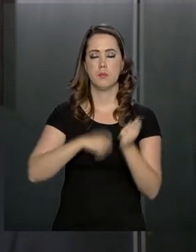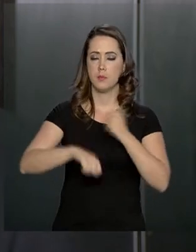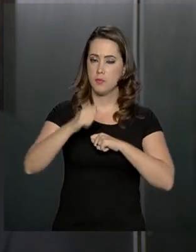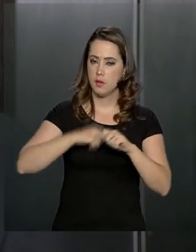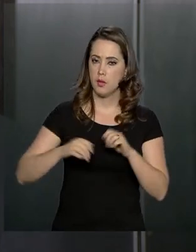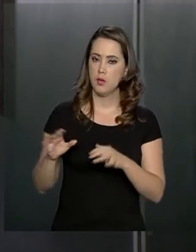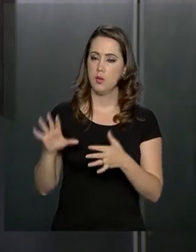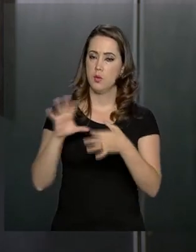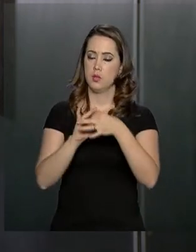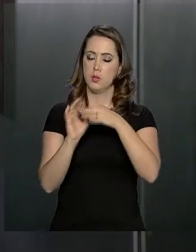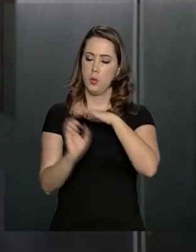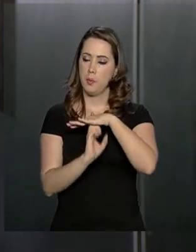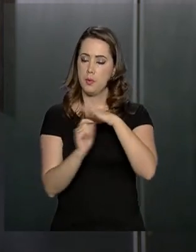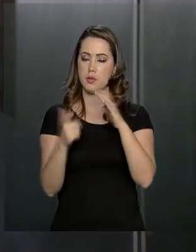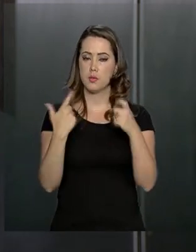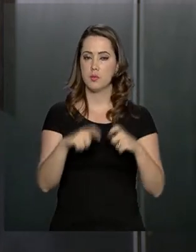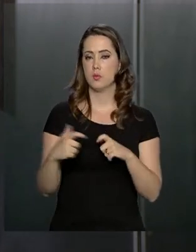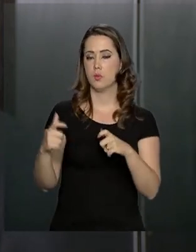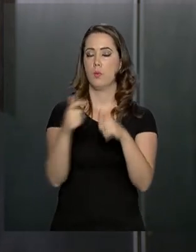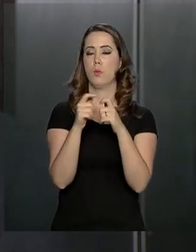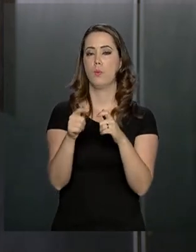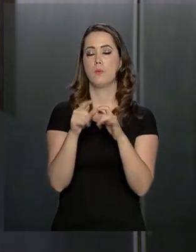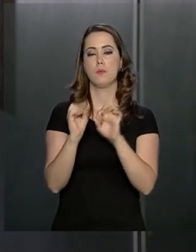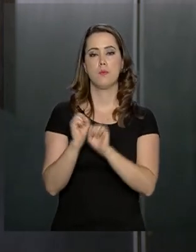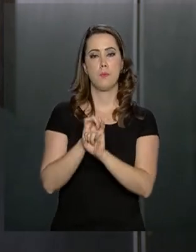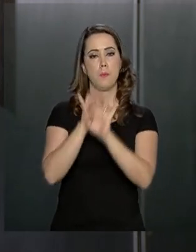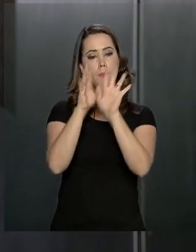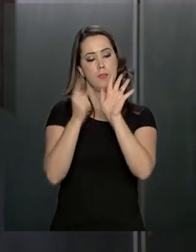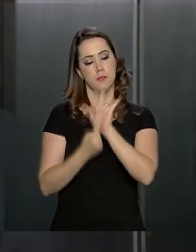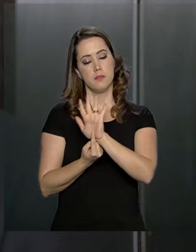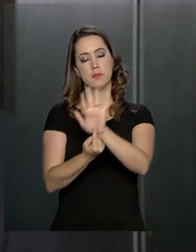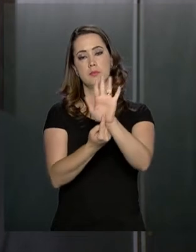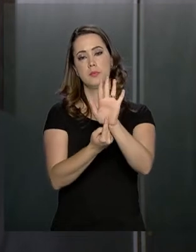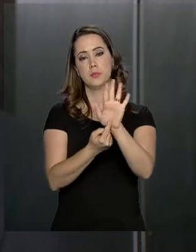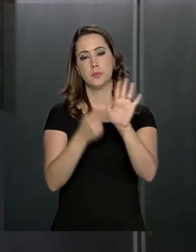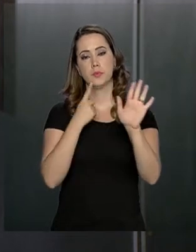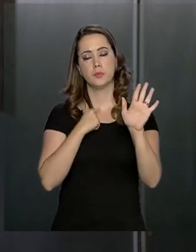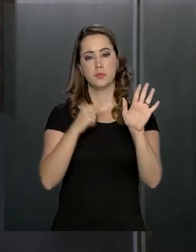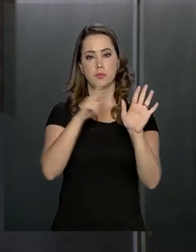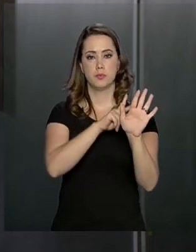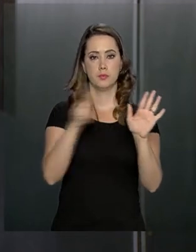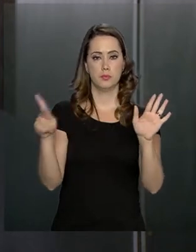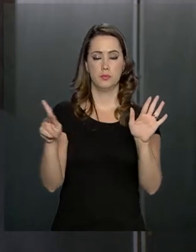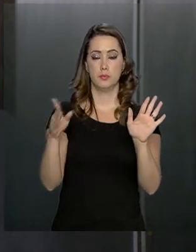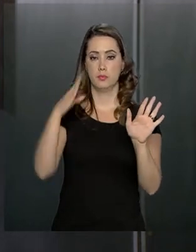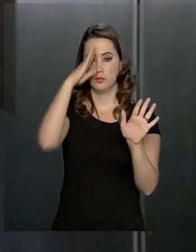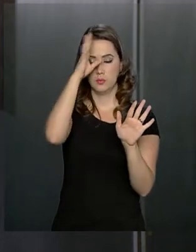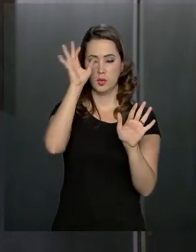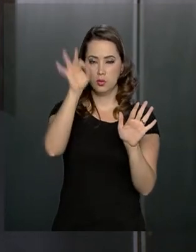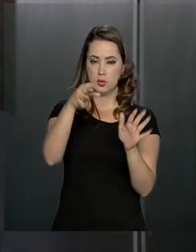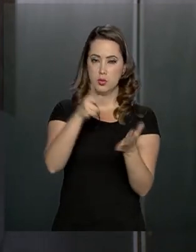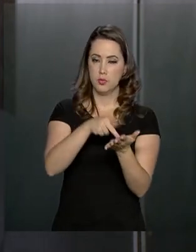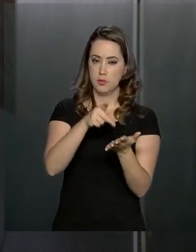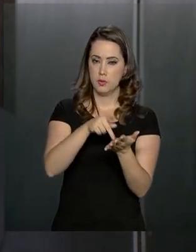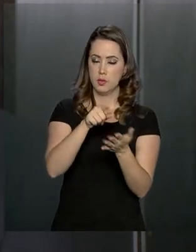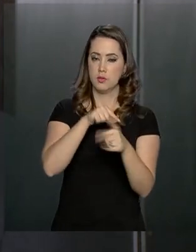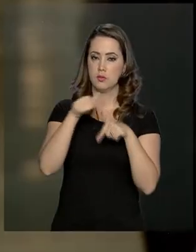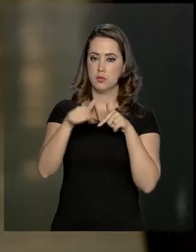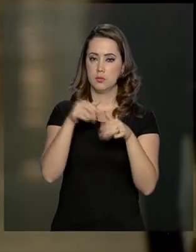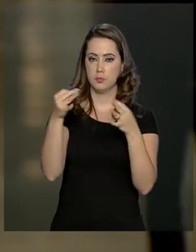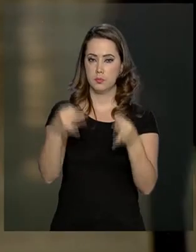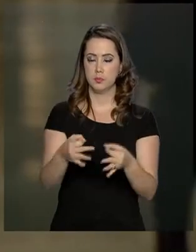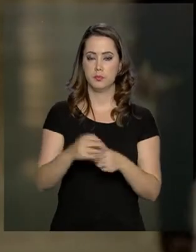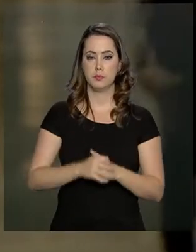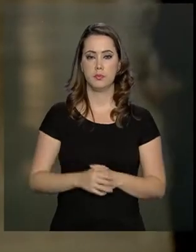locais, regionais, é uma clara evidência da intenção do presidente materializada em ação.